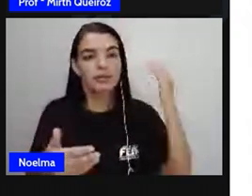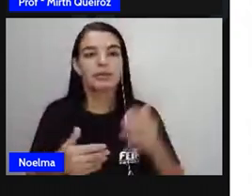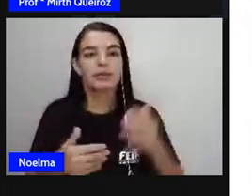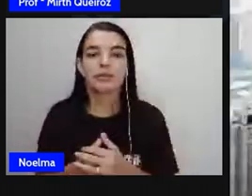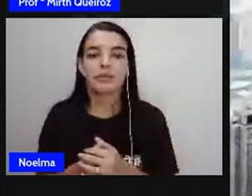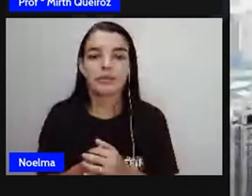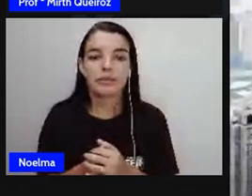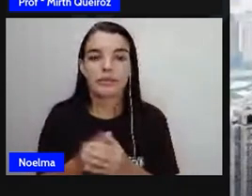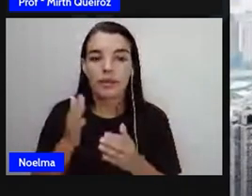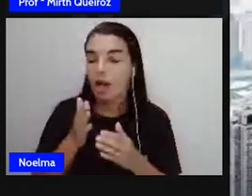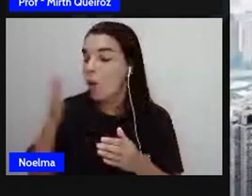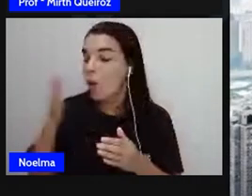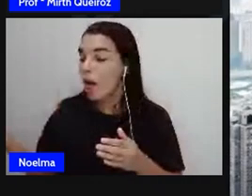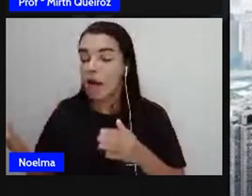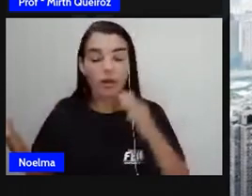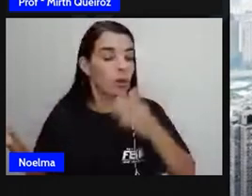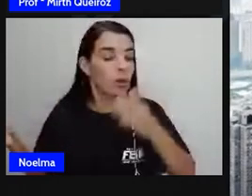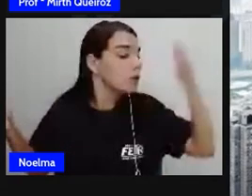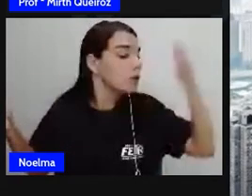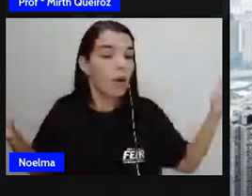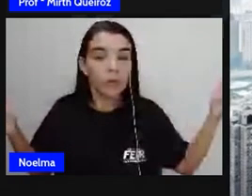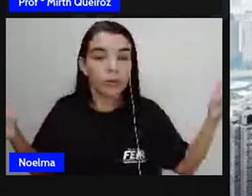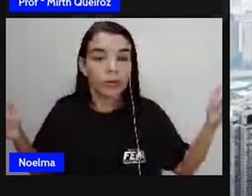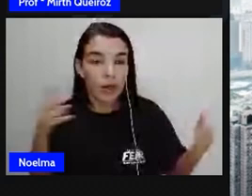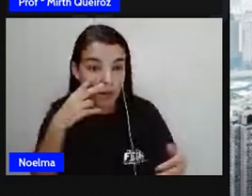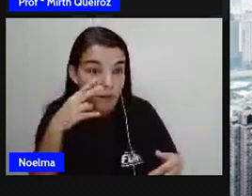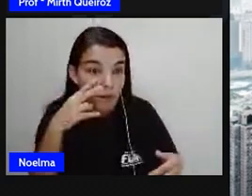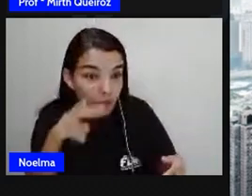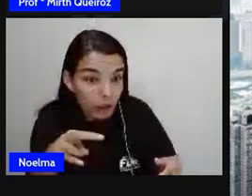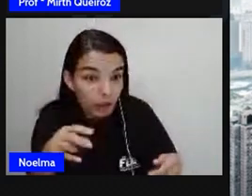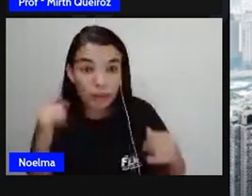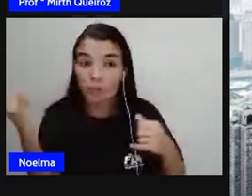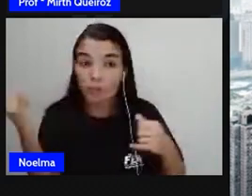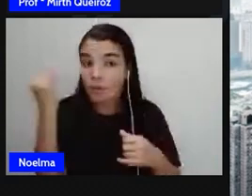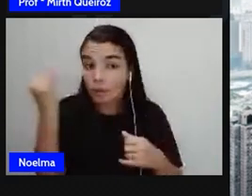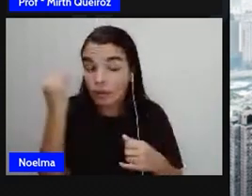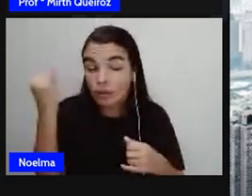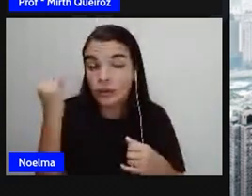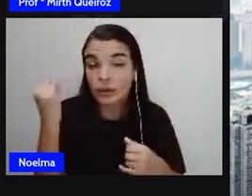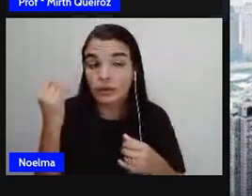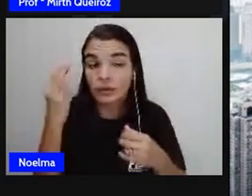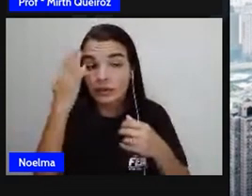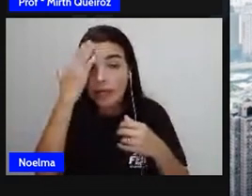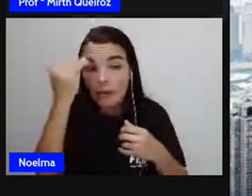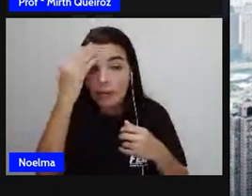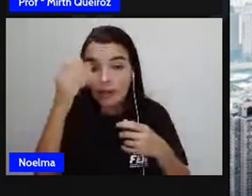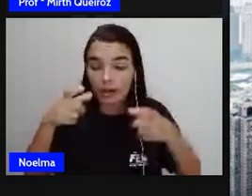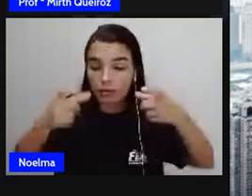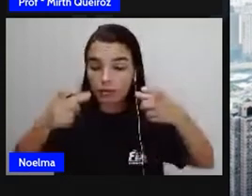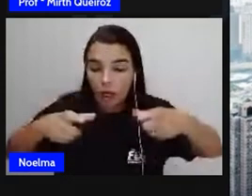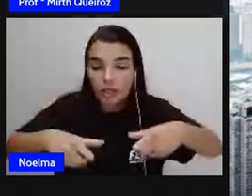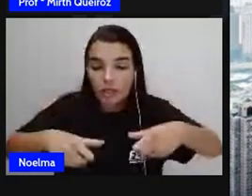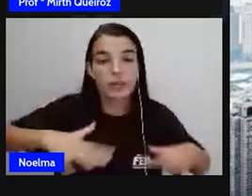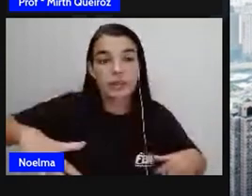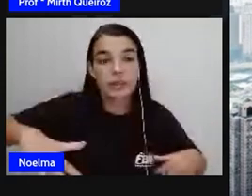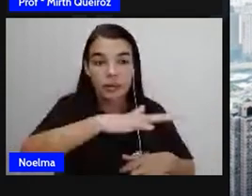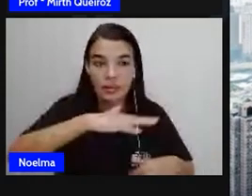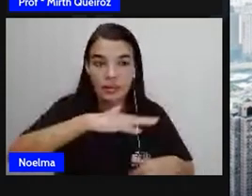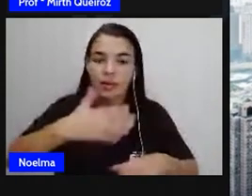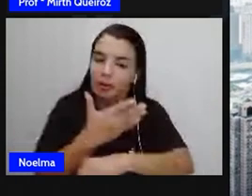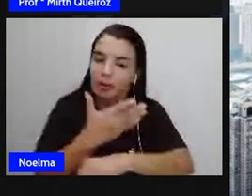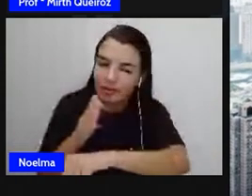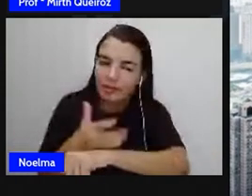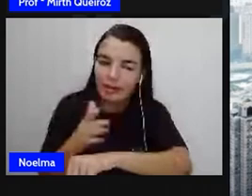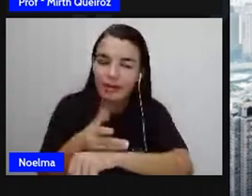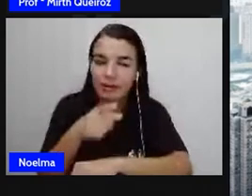de um lado e do outro. Então, viram como é importante conhecer bem esse conceito de localização espacial? Então, treine bastante, para